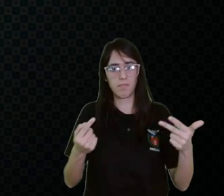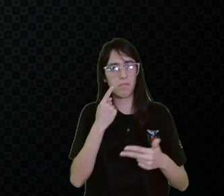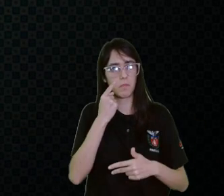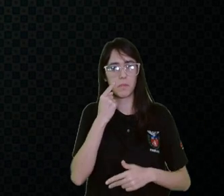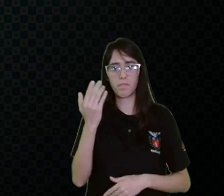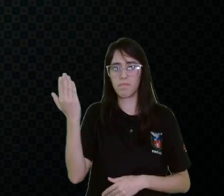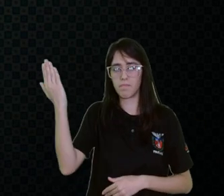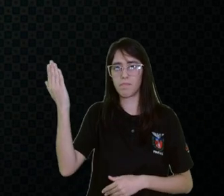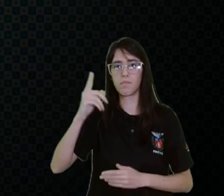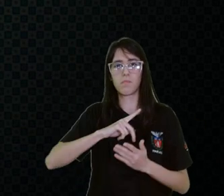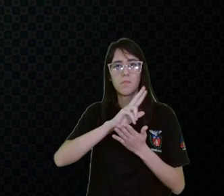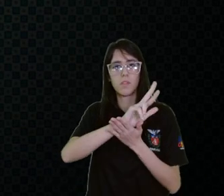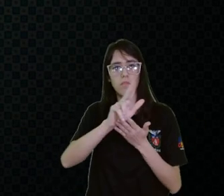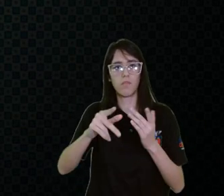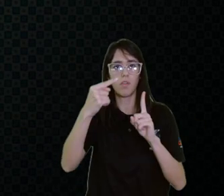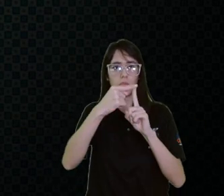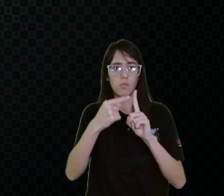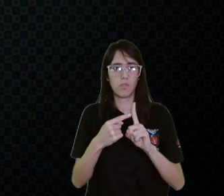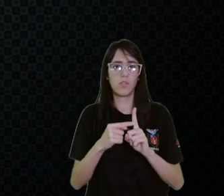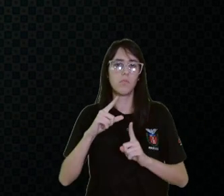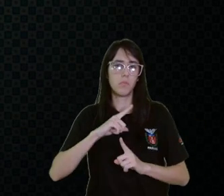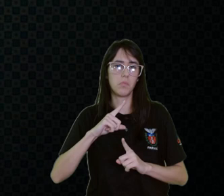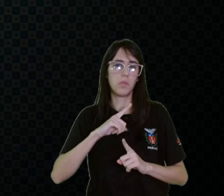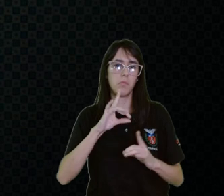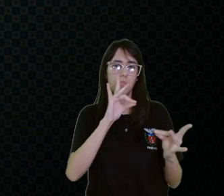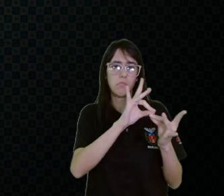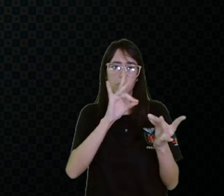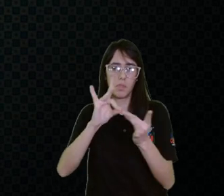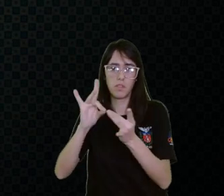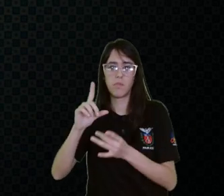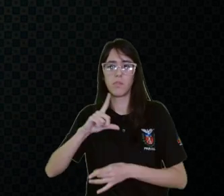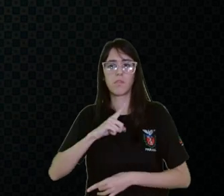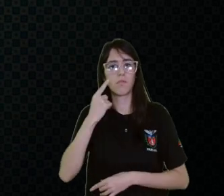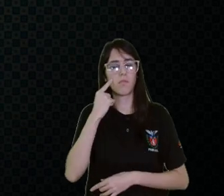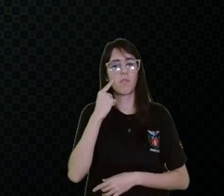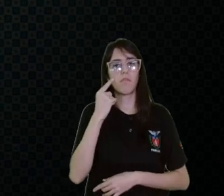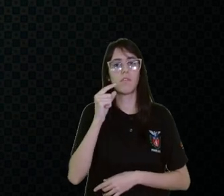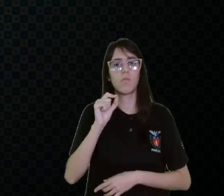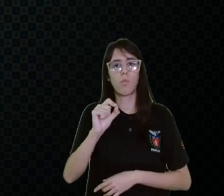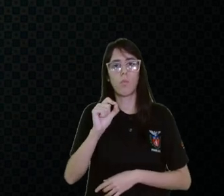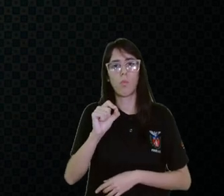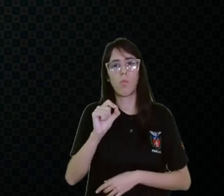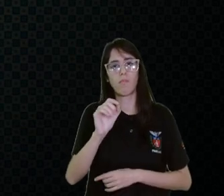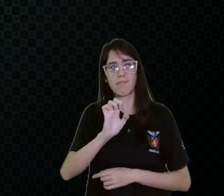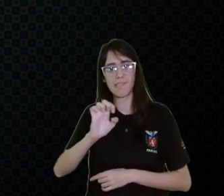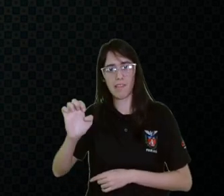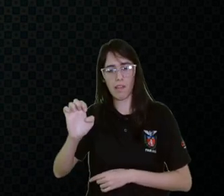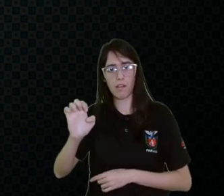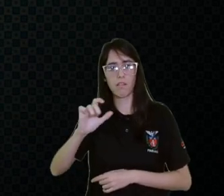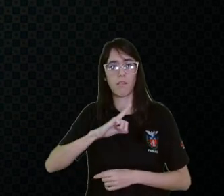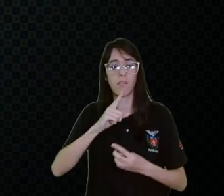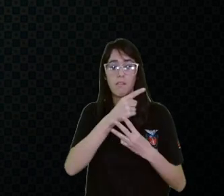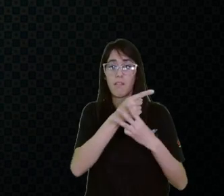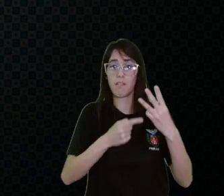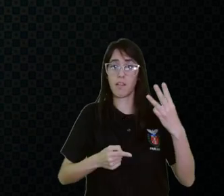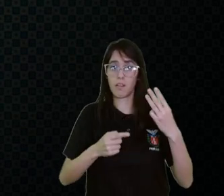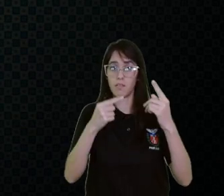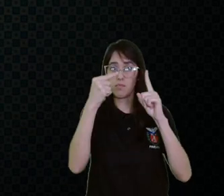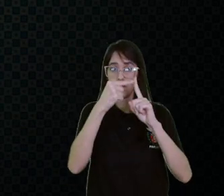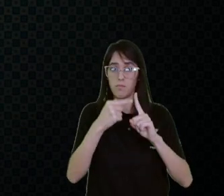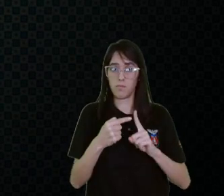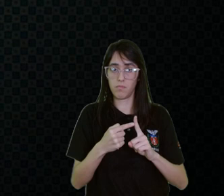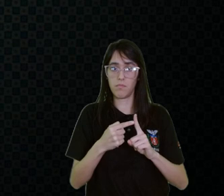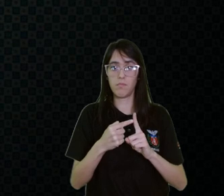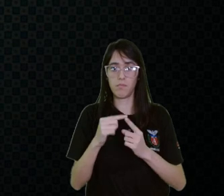tipos aqui personalizados, então a gente pode ver que a esquerda, temos três tamanhos aqui de uma cadeira de